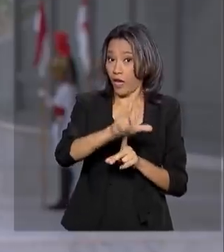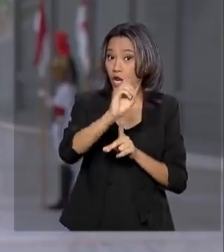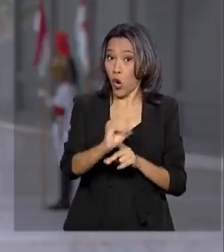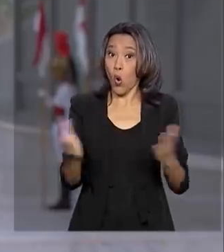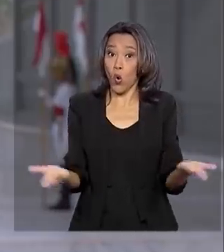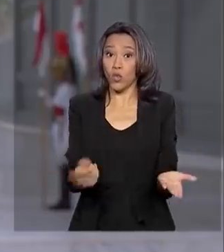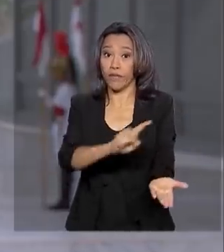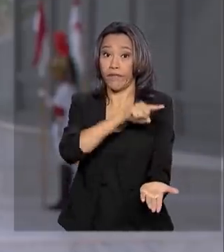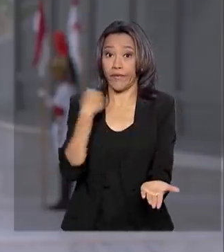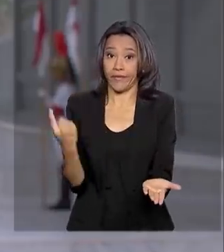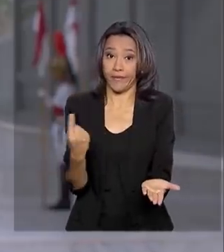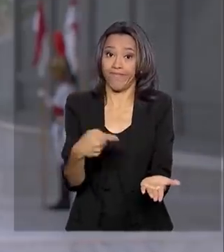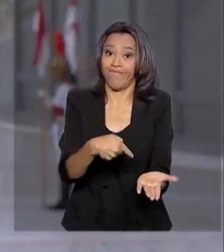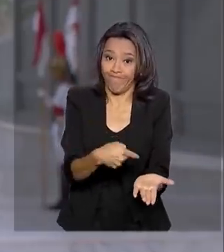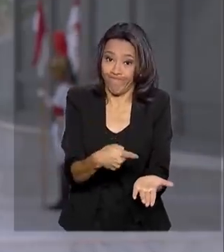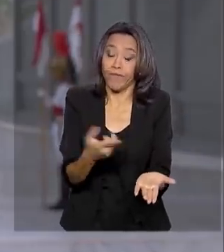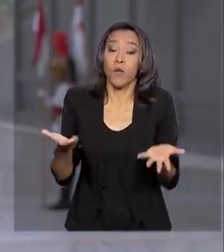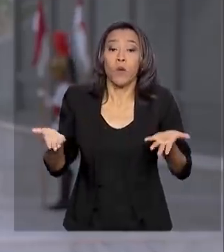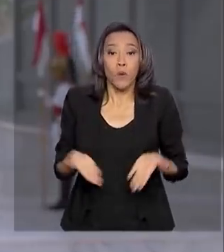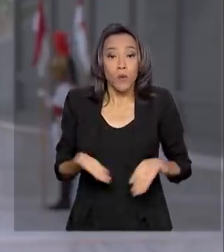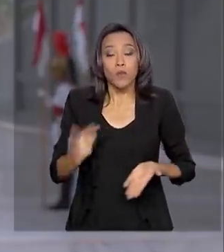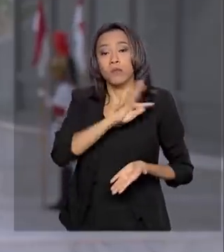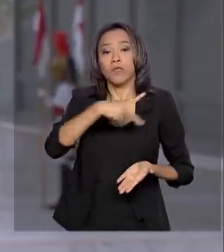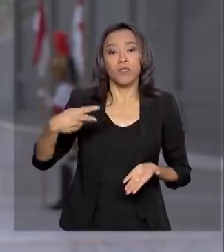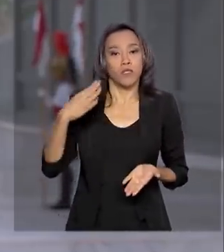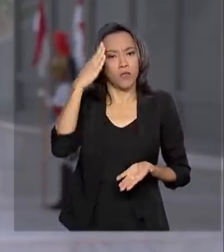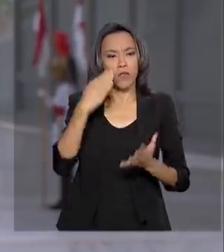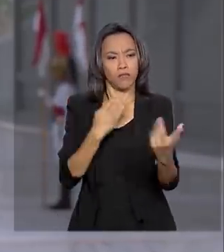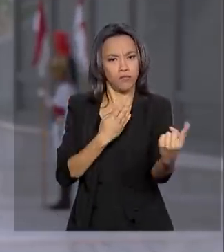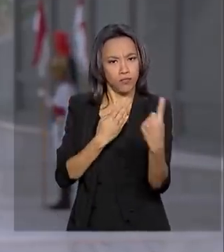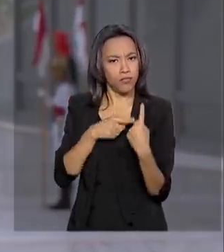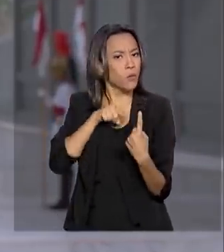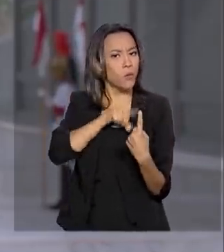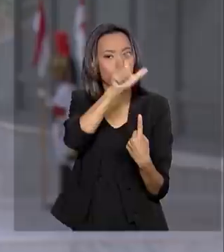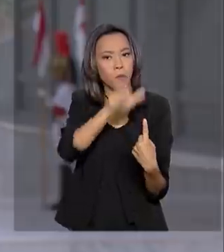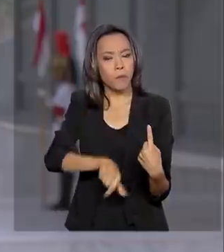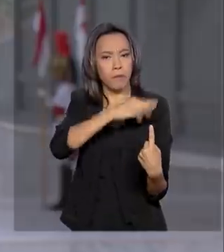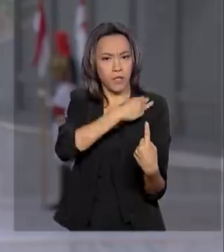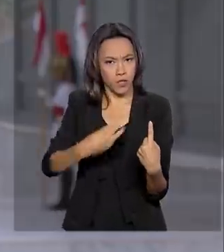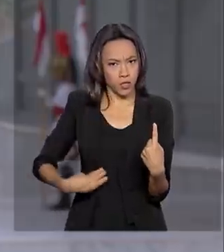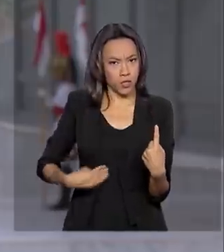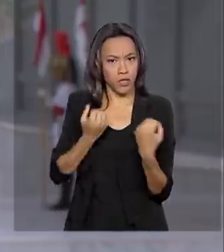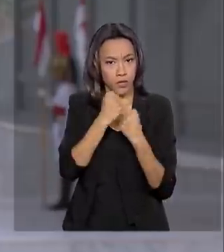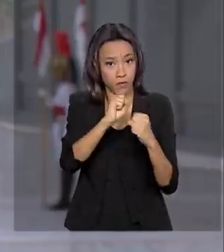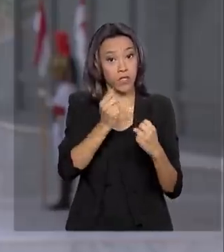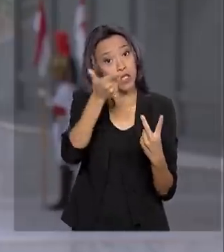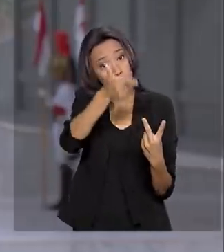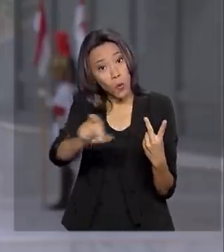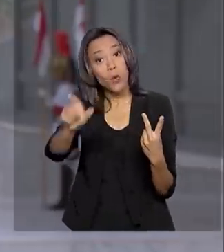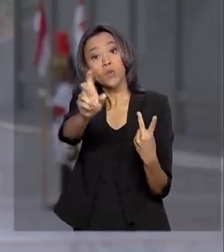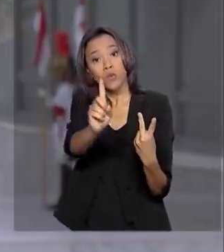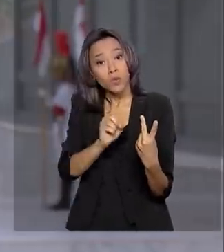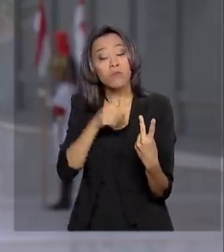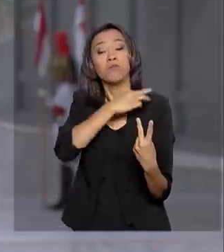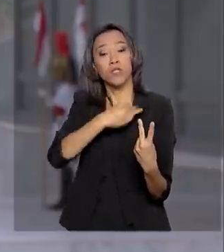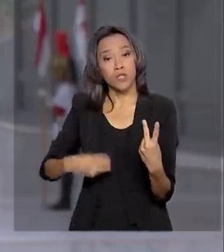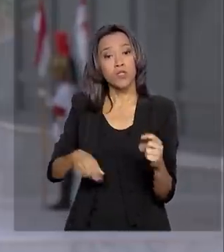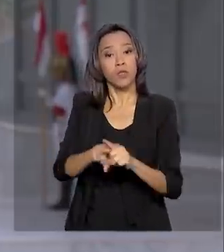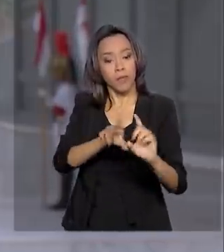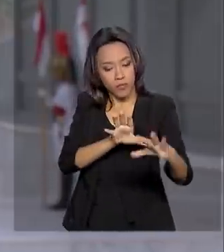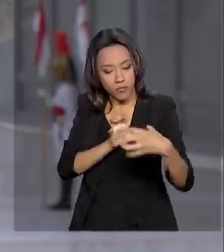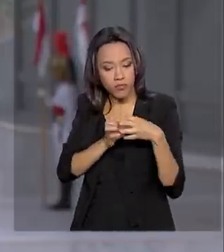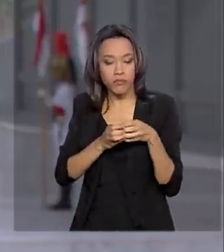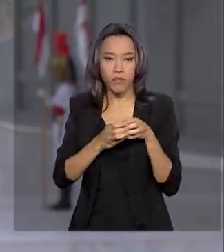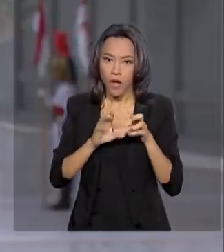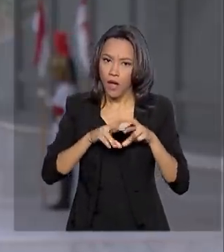o presidente Jair Bolsonaro se reuniu com o ministro da Defesa e com outros ministros que estiveram no Ceará esta semana. Os ministros fizeram